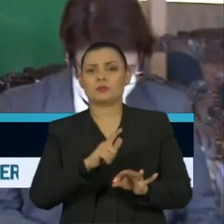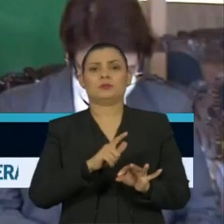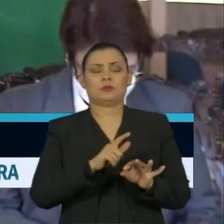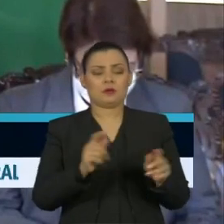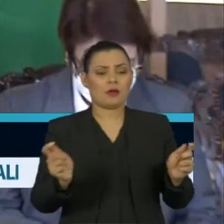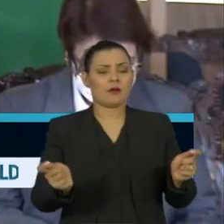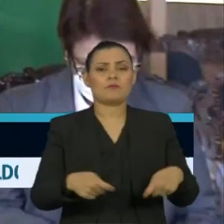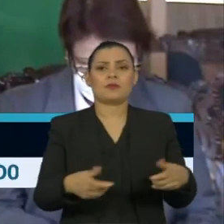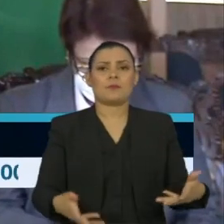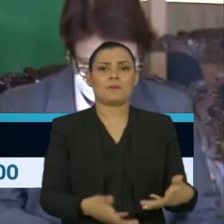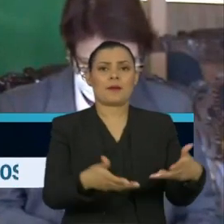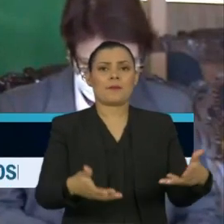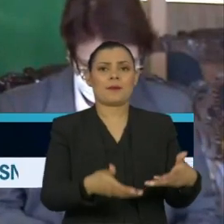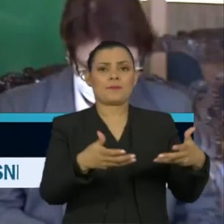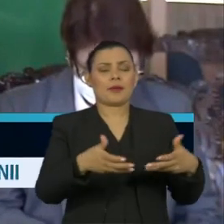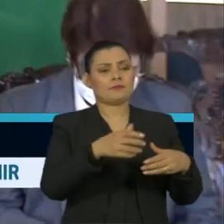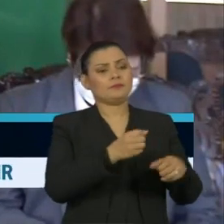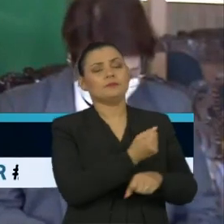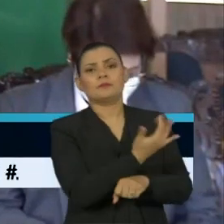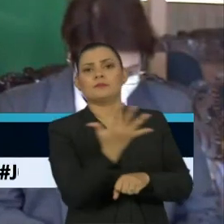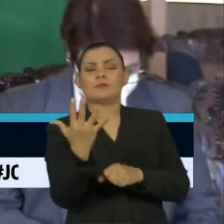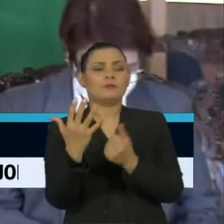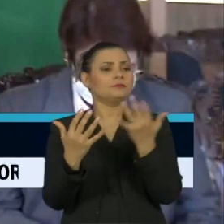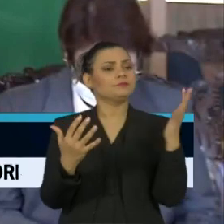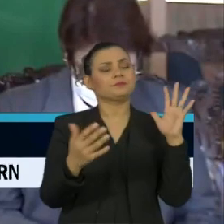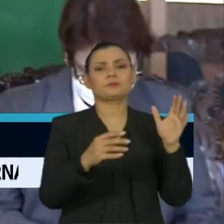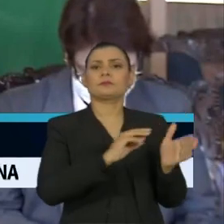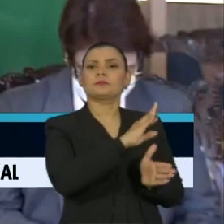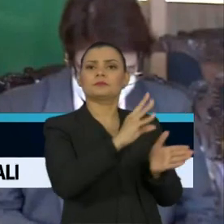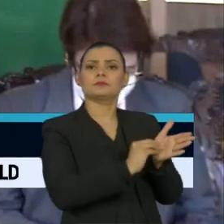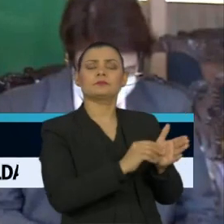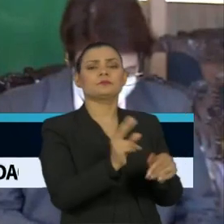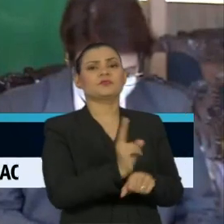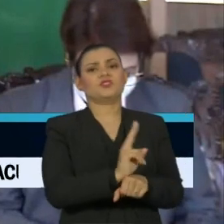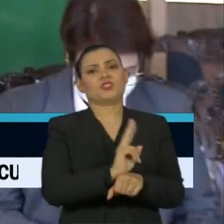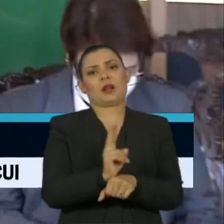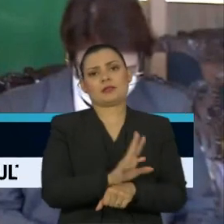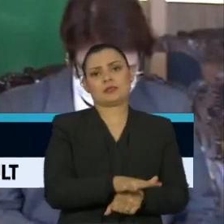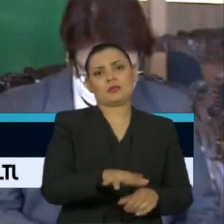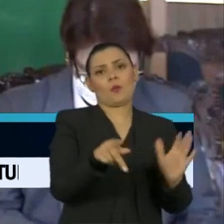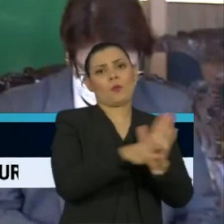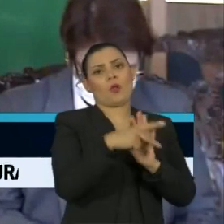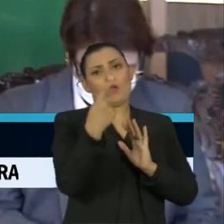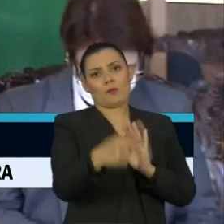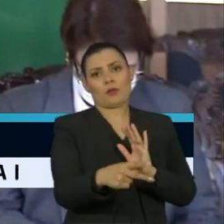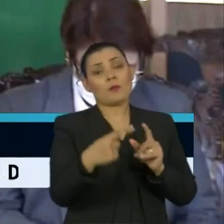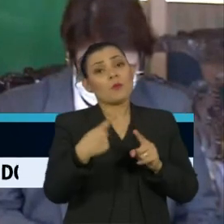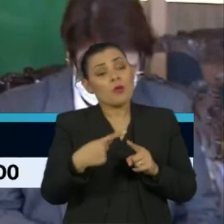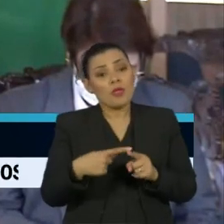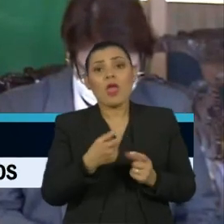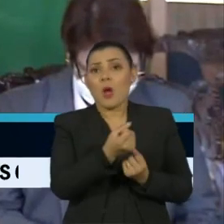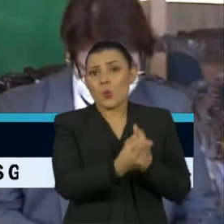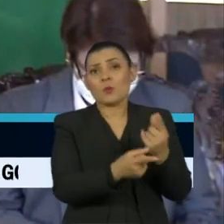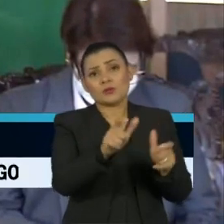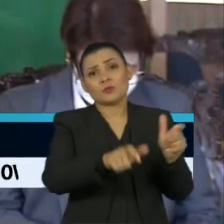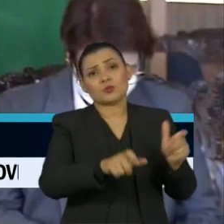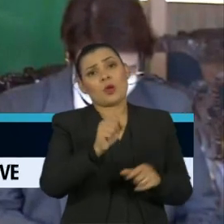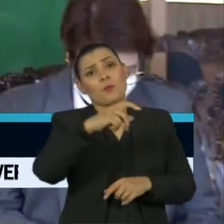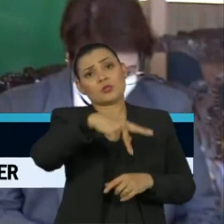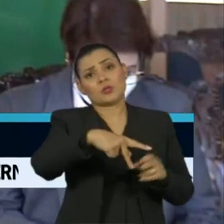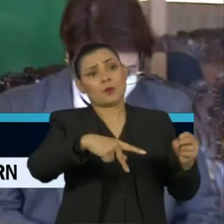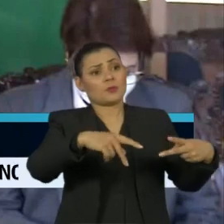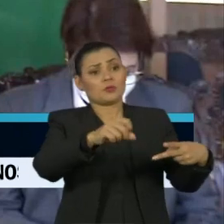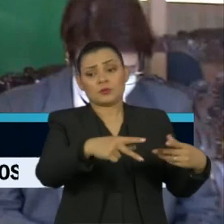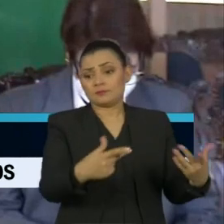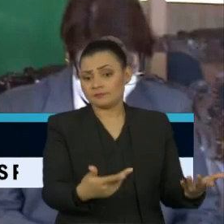capacidade operacional dos órgãos de fiscalização, porque eles perderam o pessoal por aposentadoria, estão